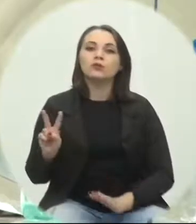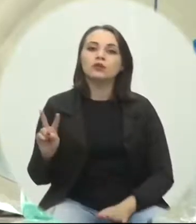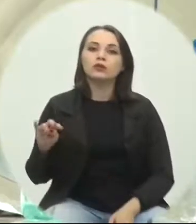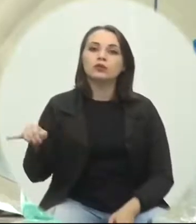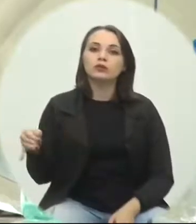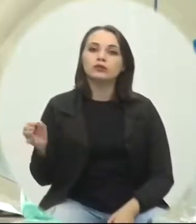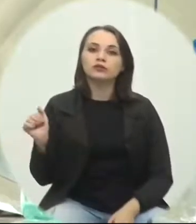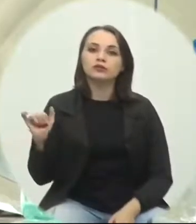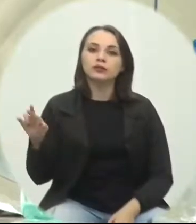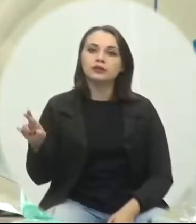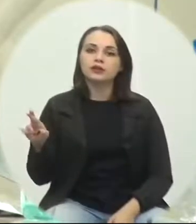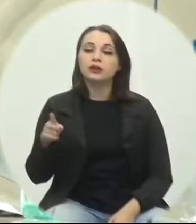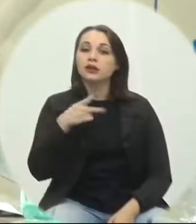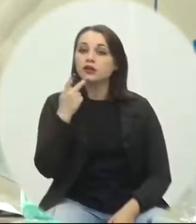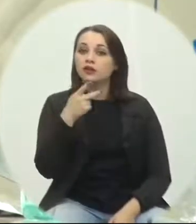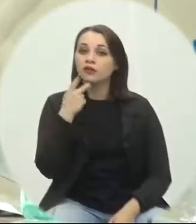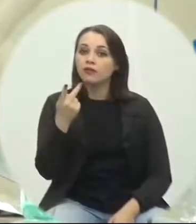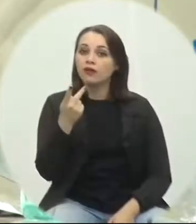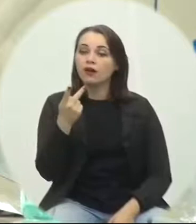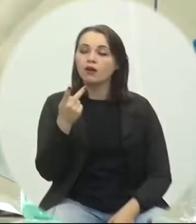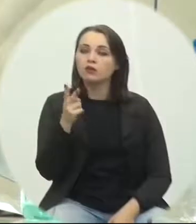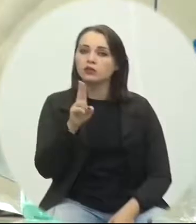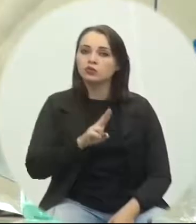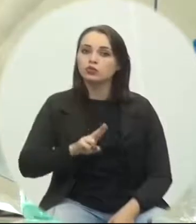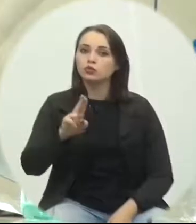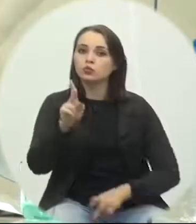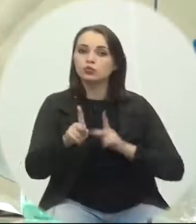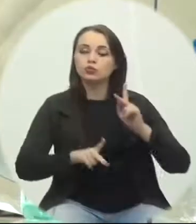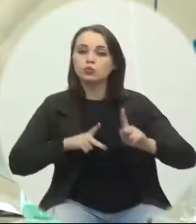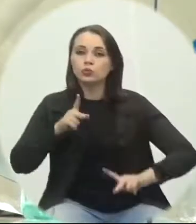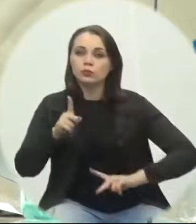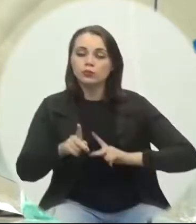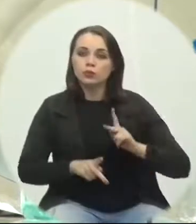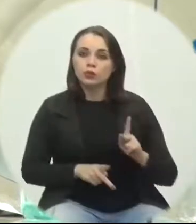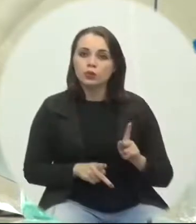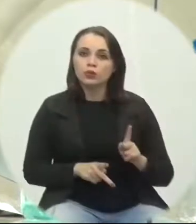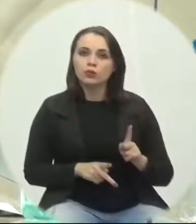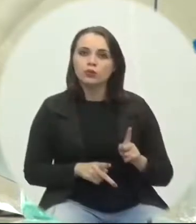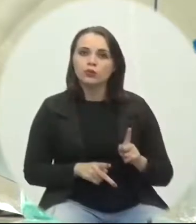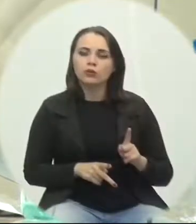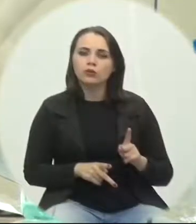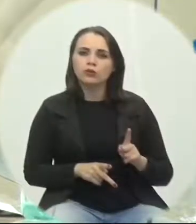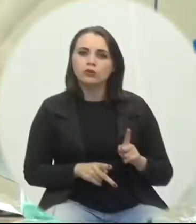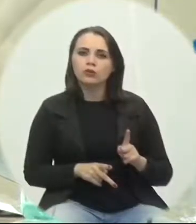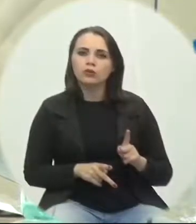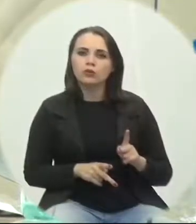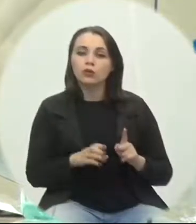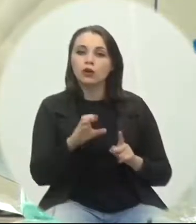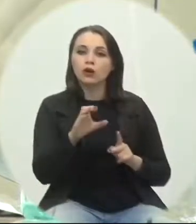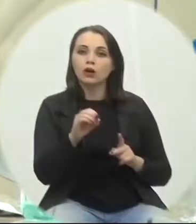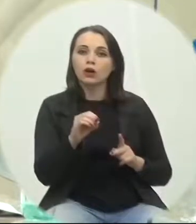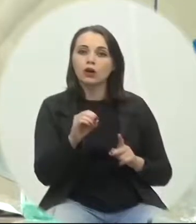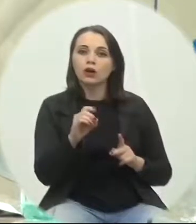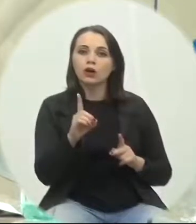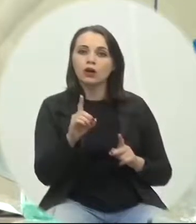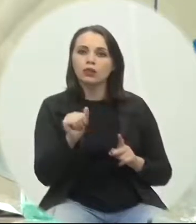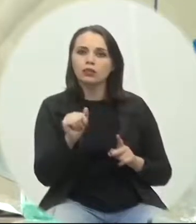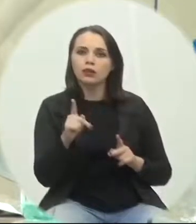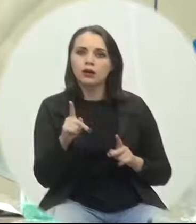Alexandre, que declara de utilidade pública o CADAPT, Convenção Assembleia de Deus,